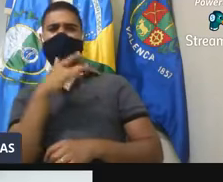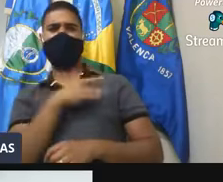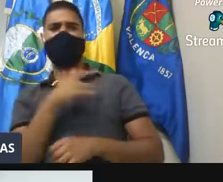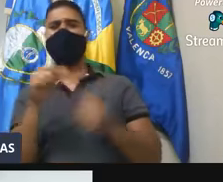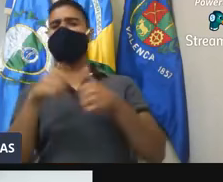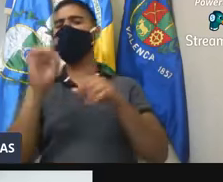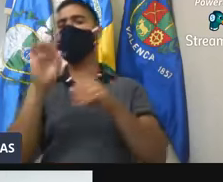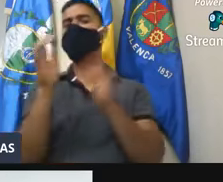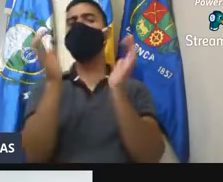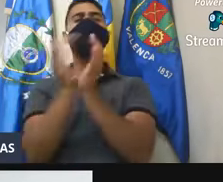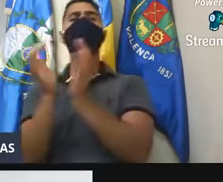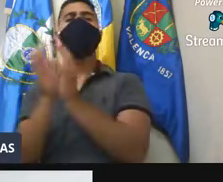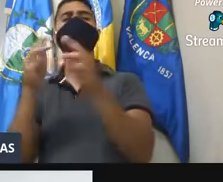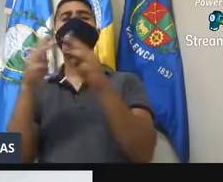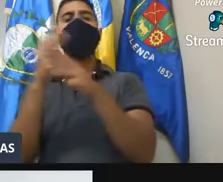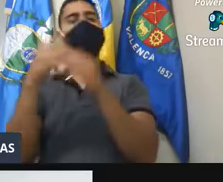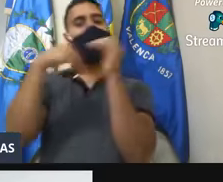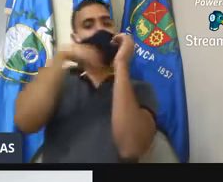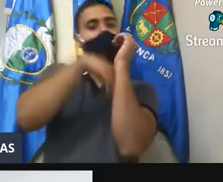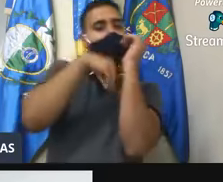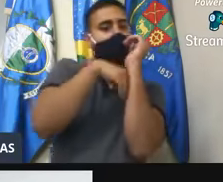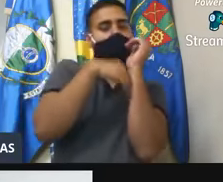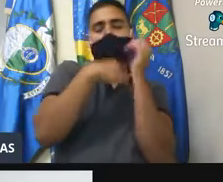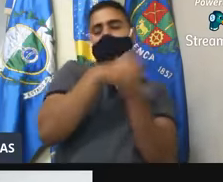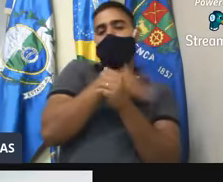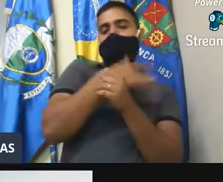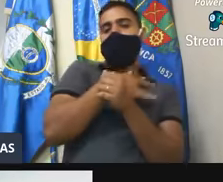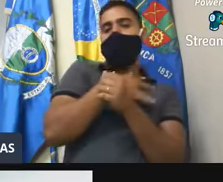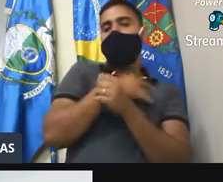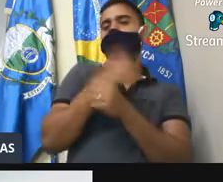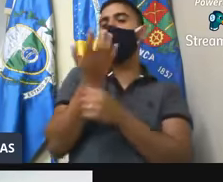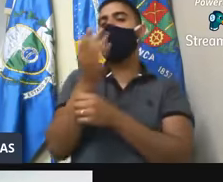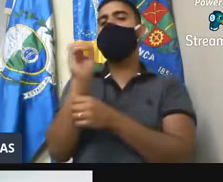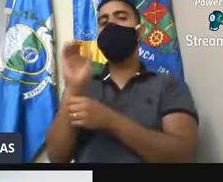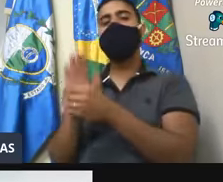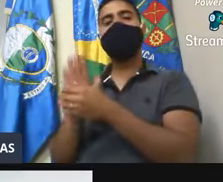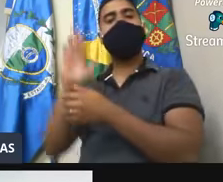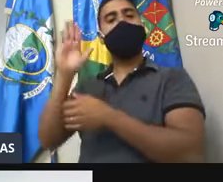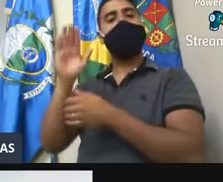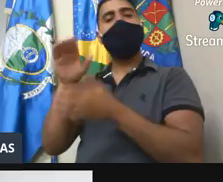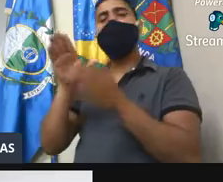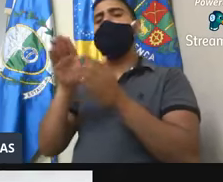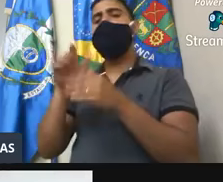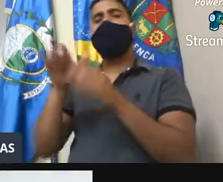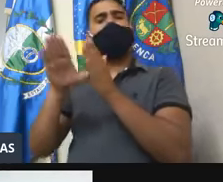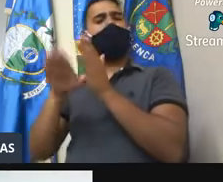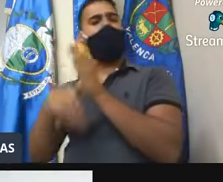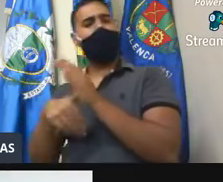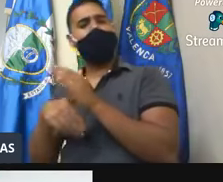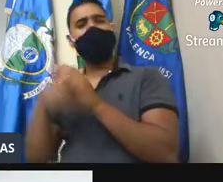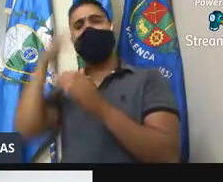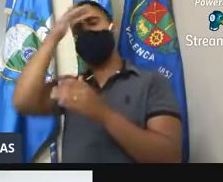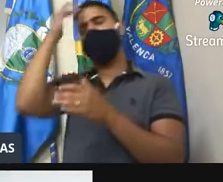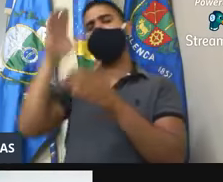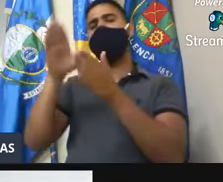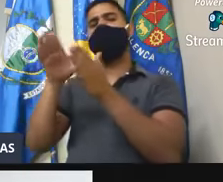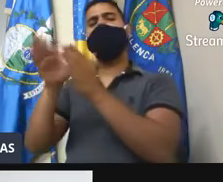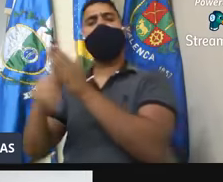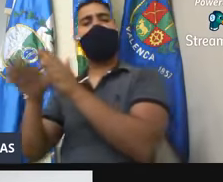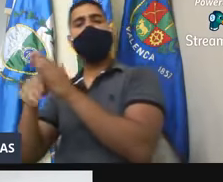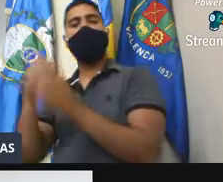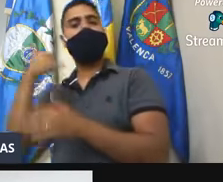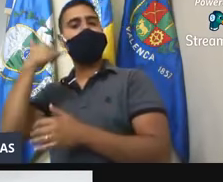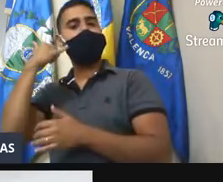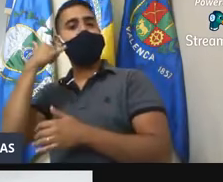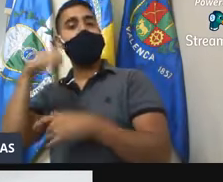em grupo de zap escondido. Aí você vê, é candidato estelionatário, é candidato que rouba celular. Tem até gente